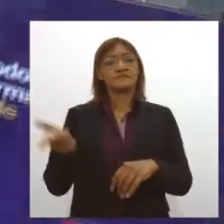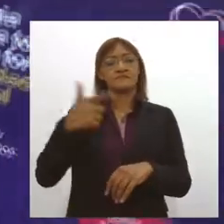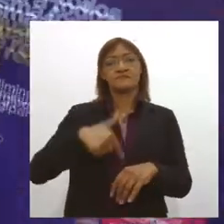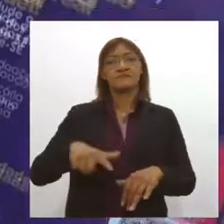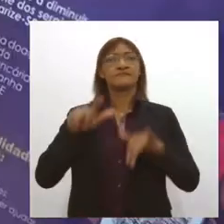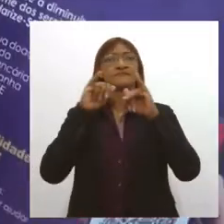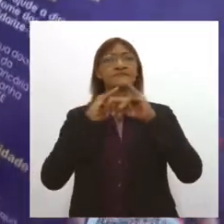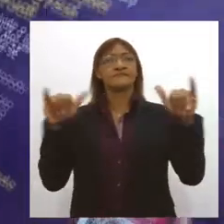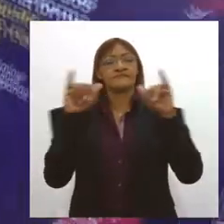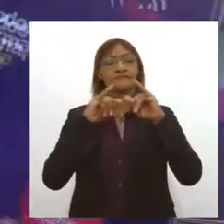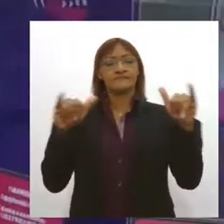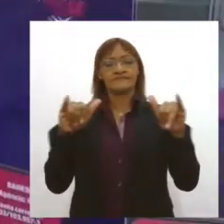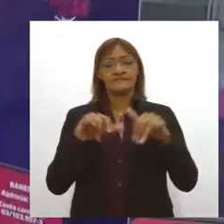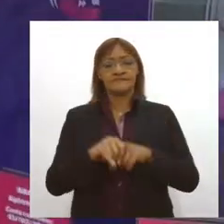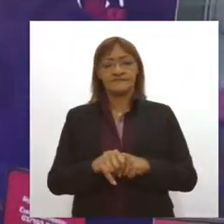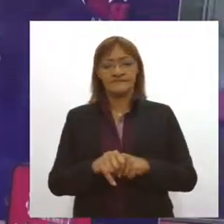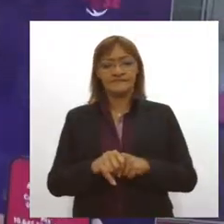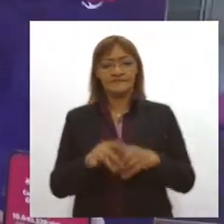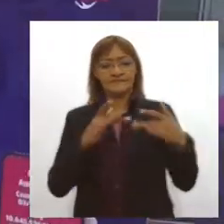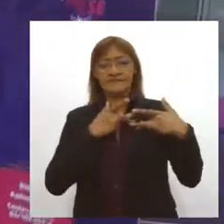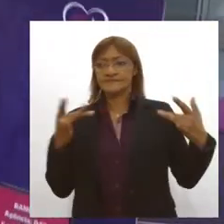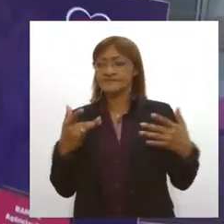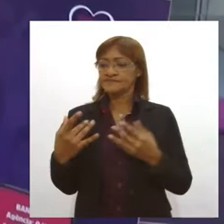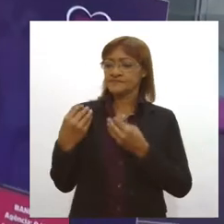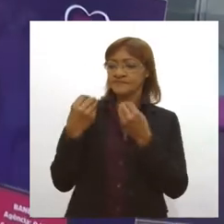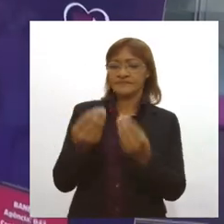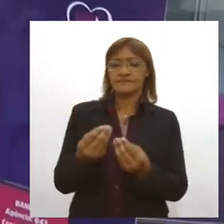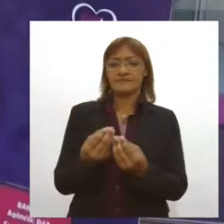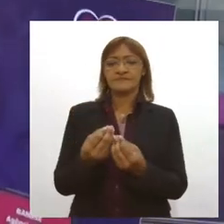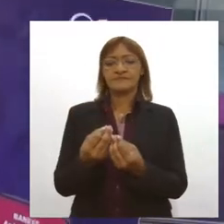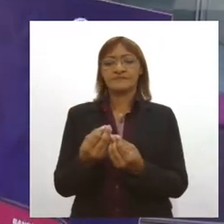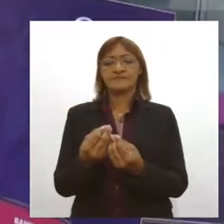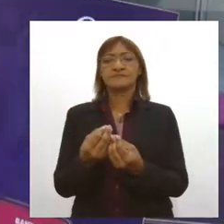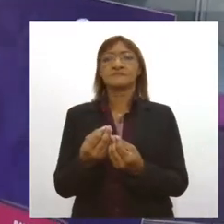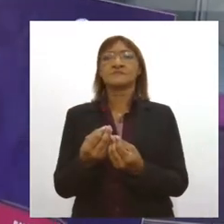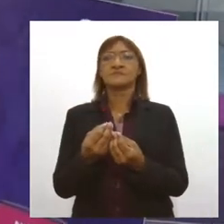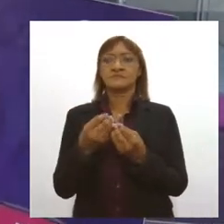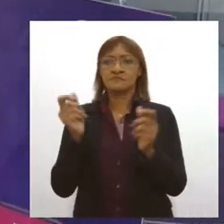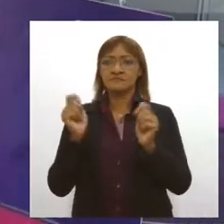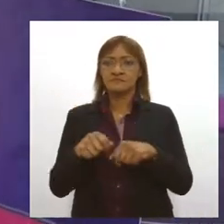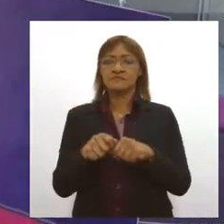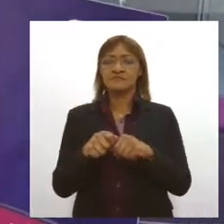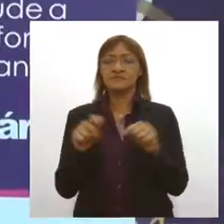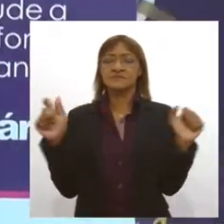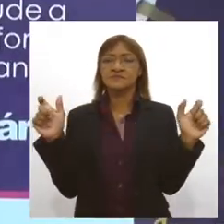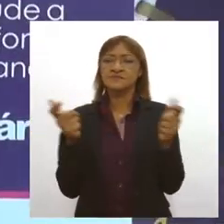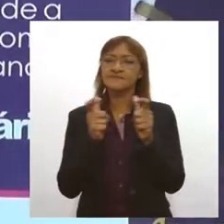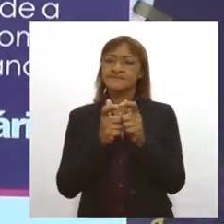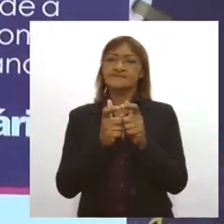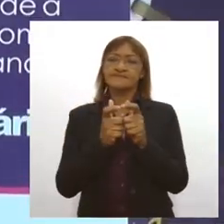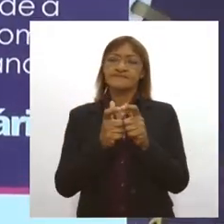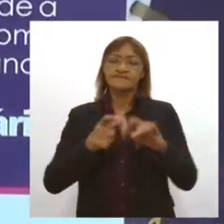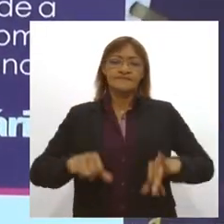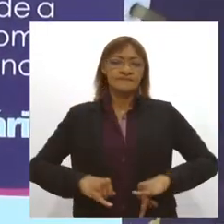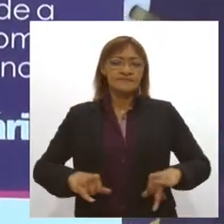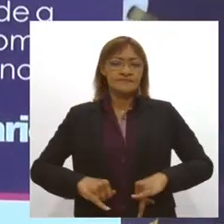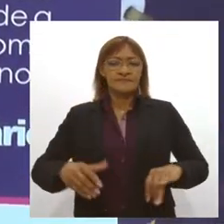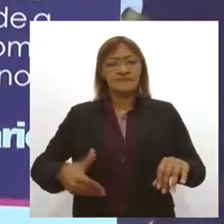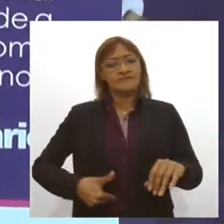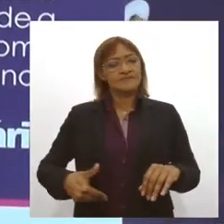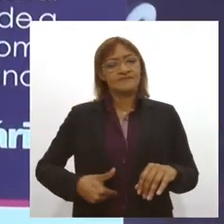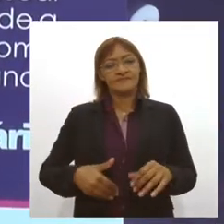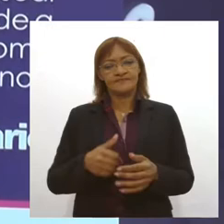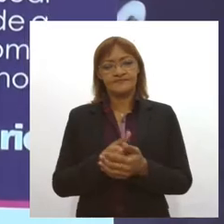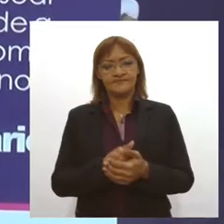campanha Solidarize-se e que a gente amenize a fome da população sergipana. Nas primeiras etapas da campanha